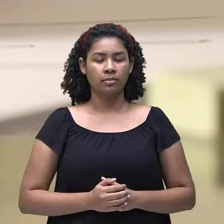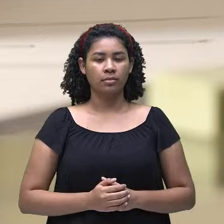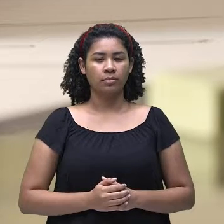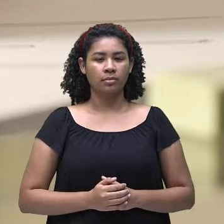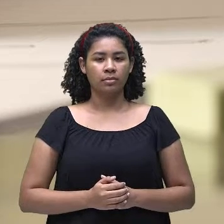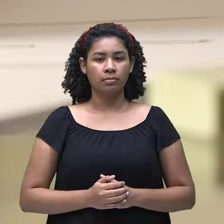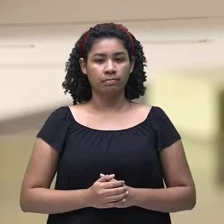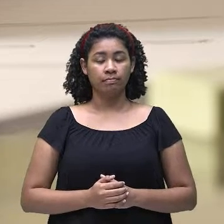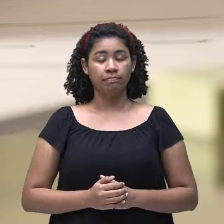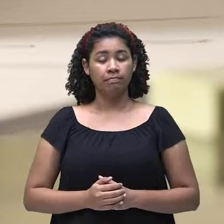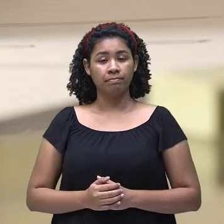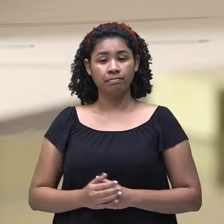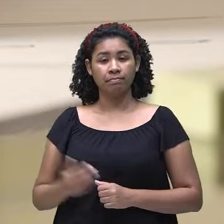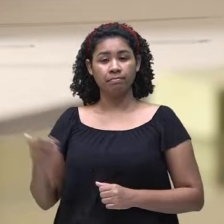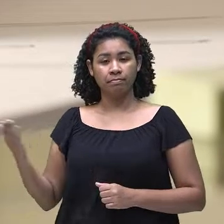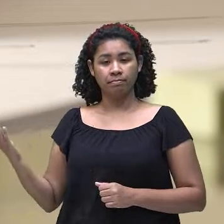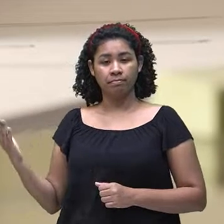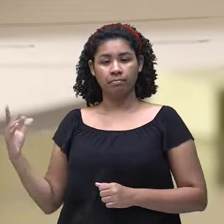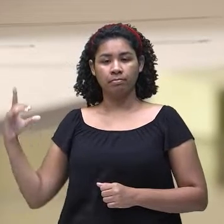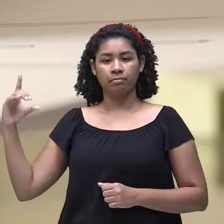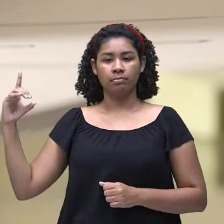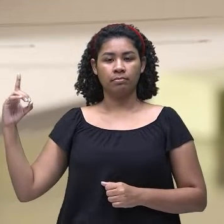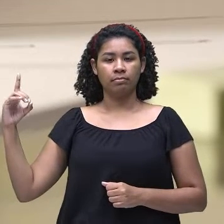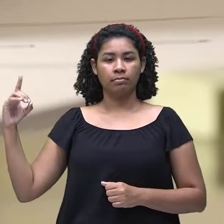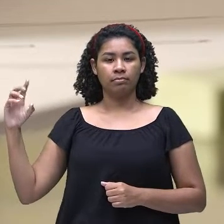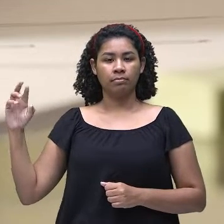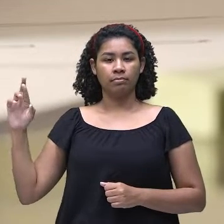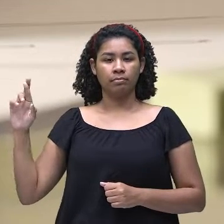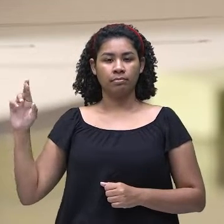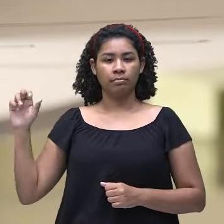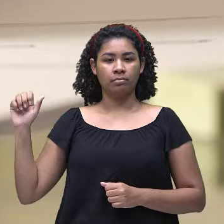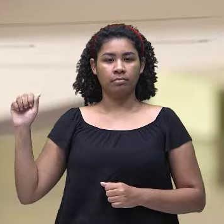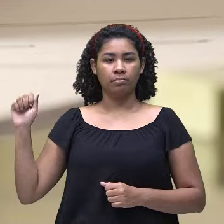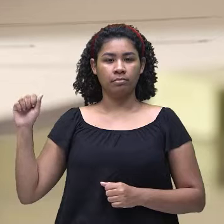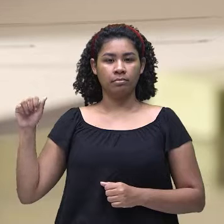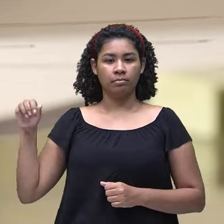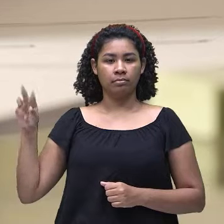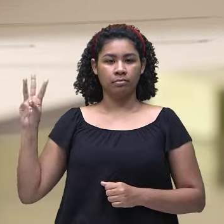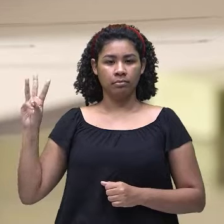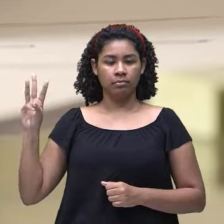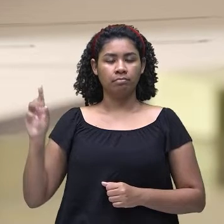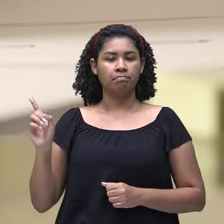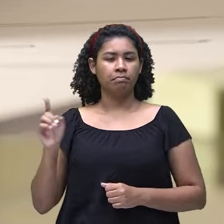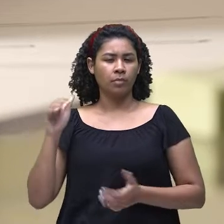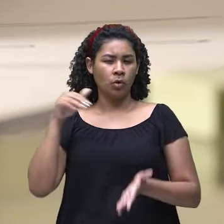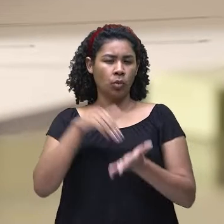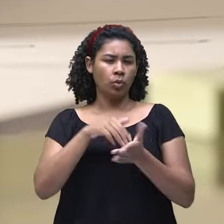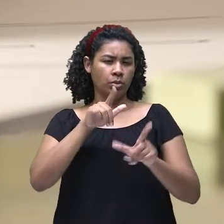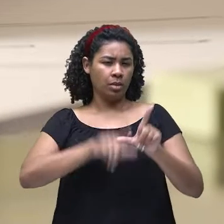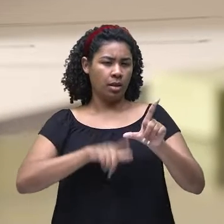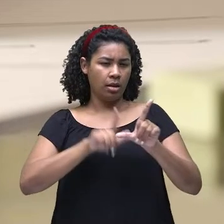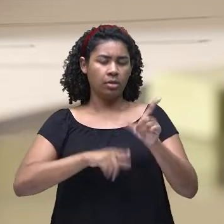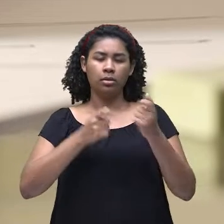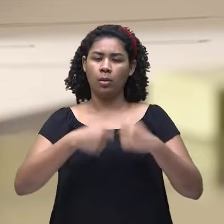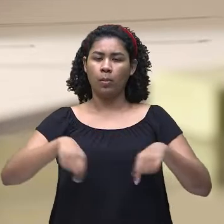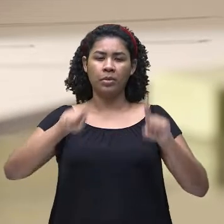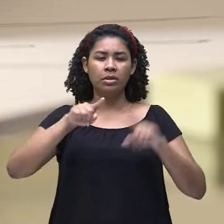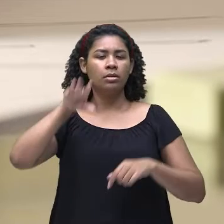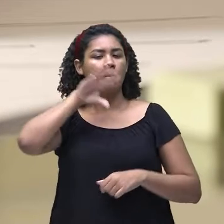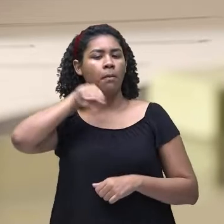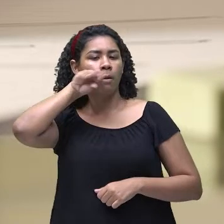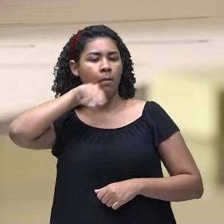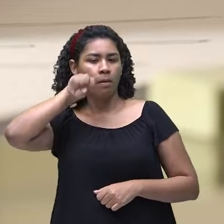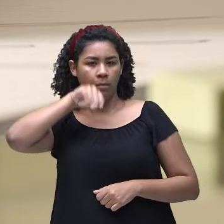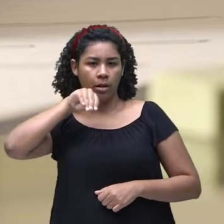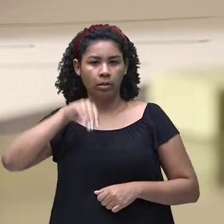Aí, nós temos draw. Essa última letrinha não precisa ser falada, tá? Então,